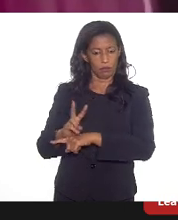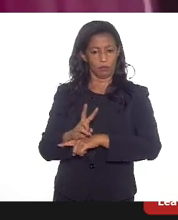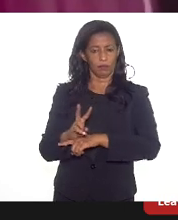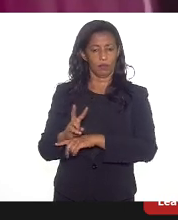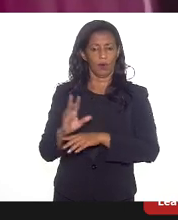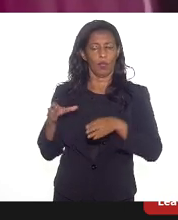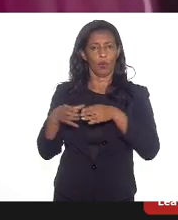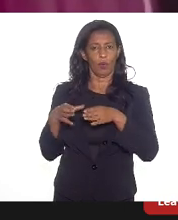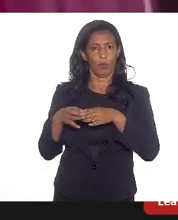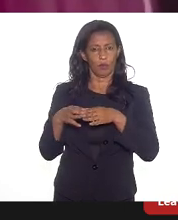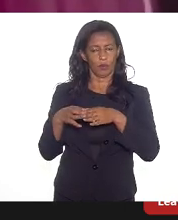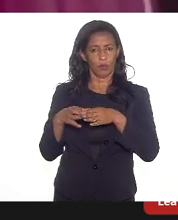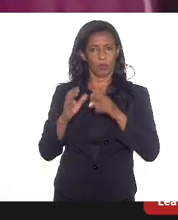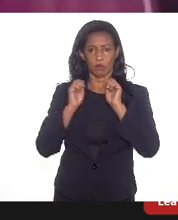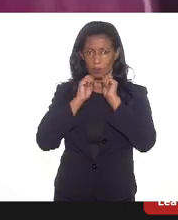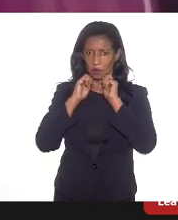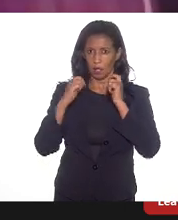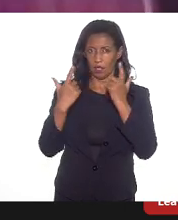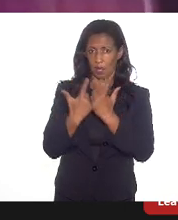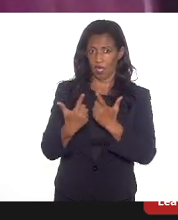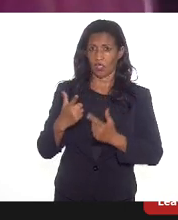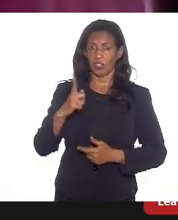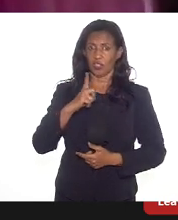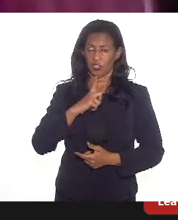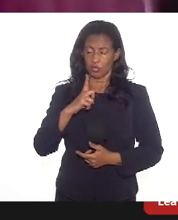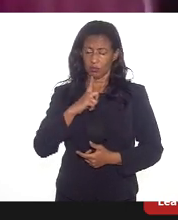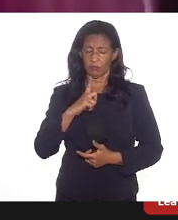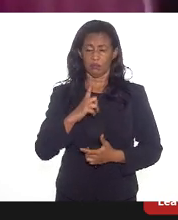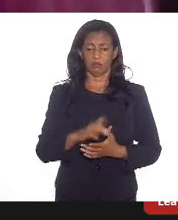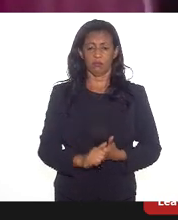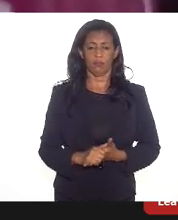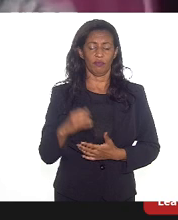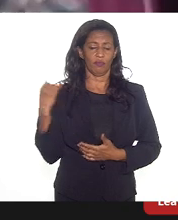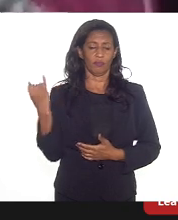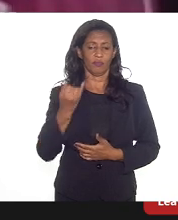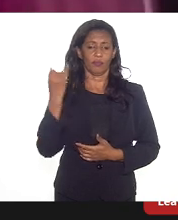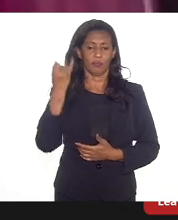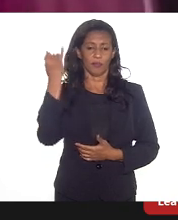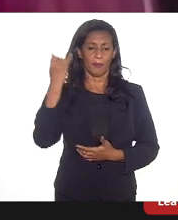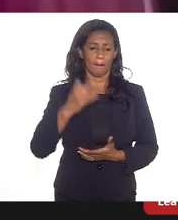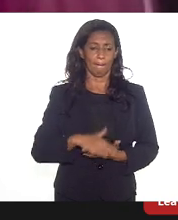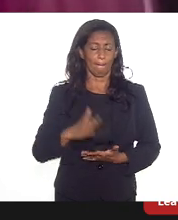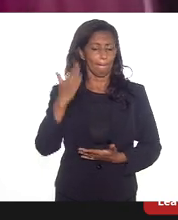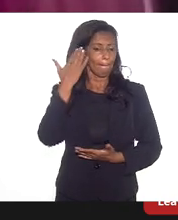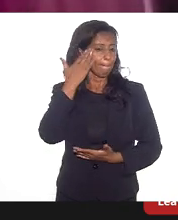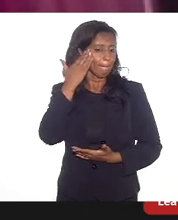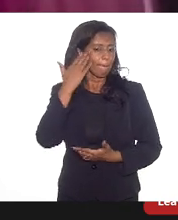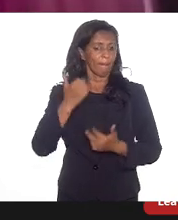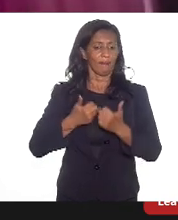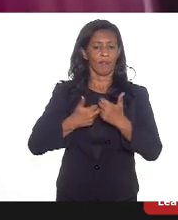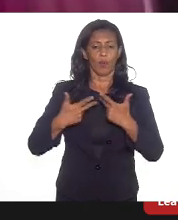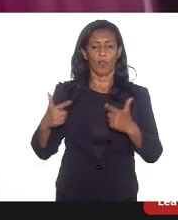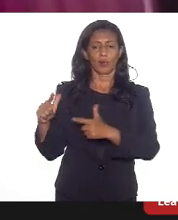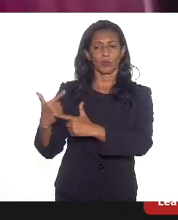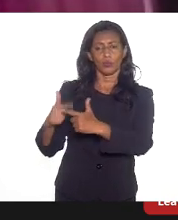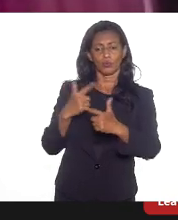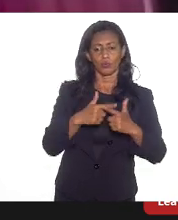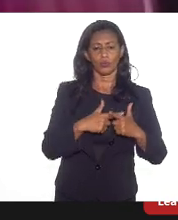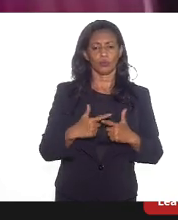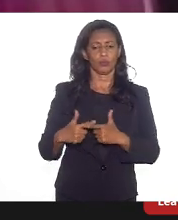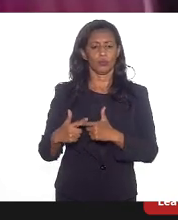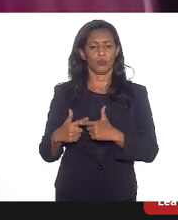Comissão de Trabalho da LERJ, a gente tem feito um material importante para entender quais são as mazelas principais que